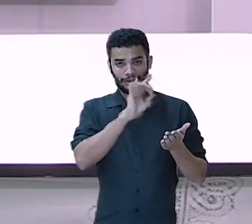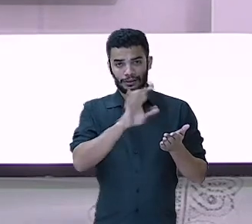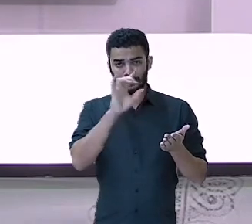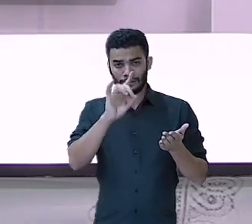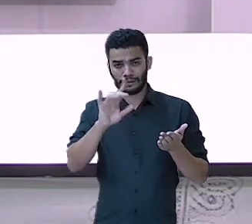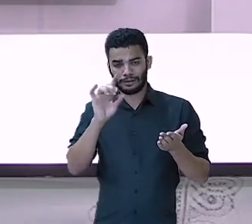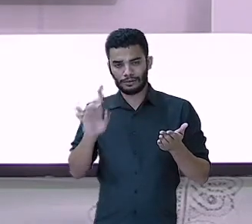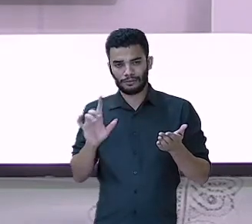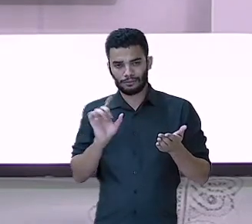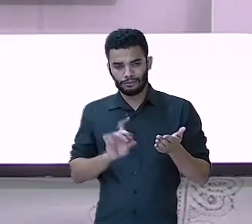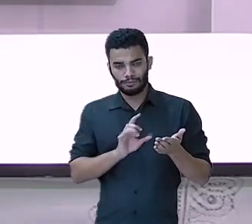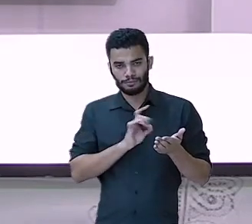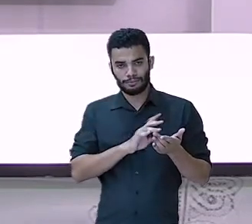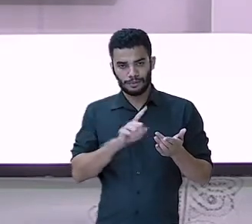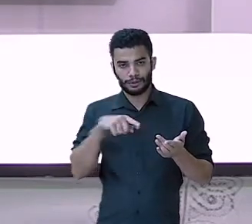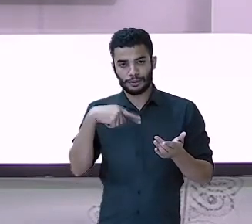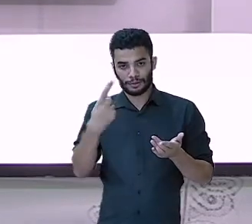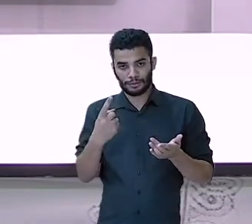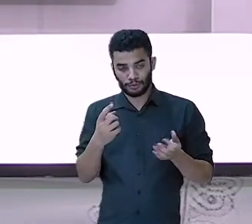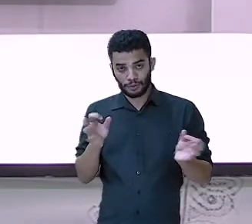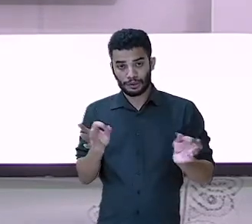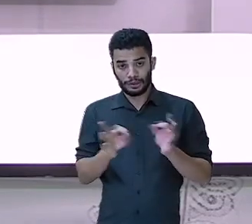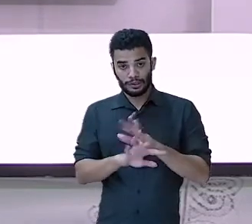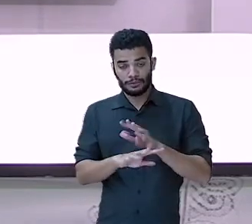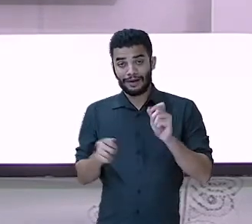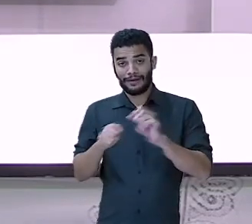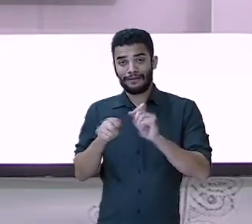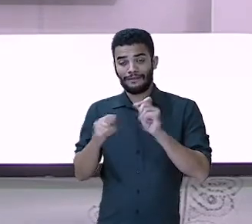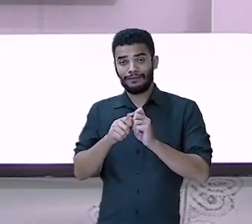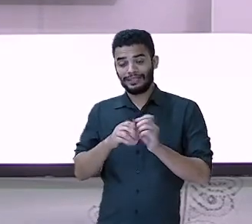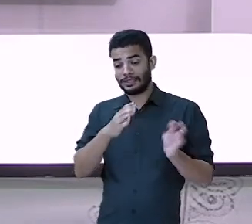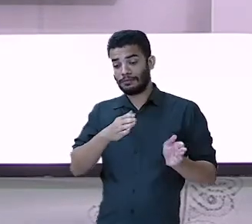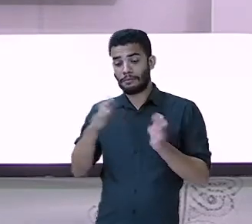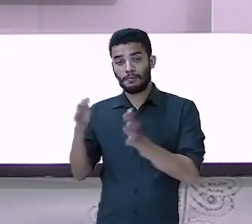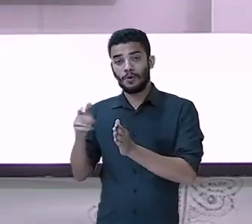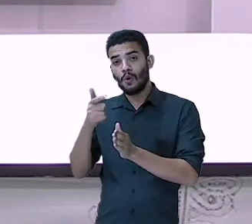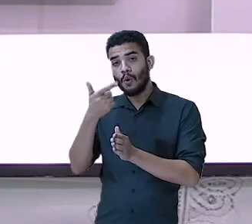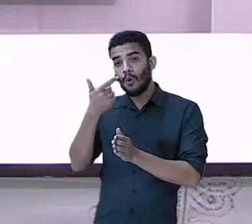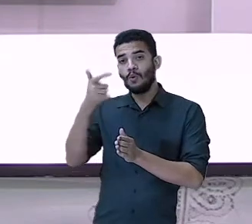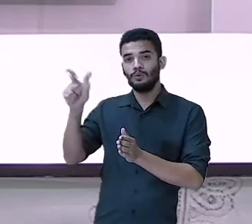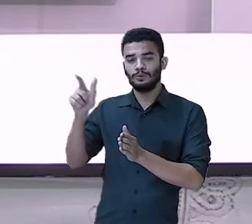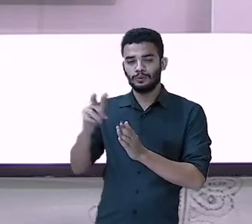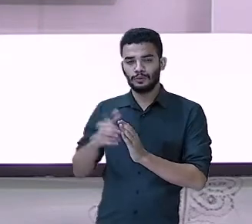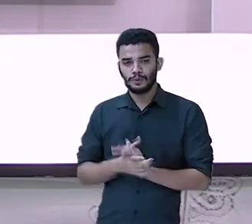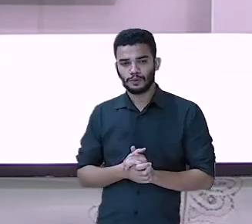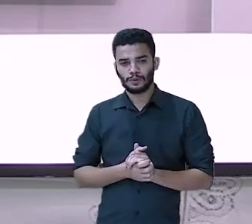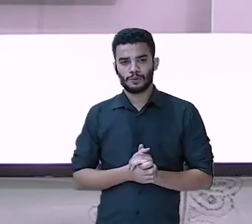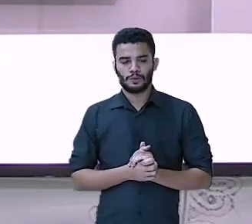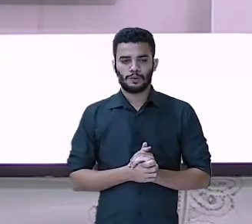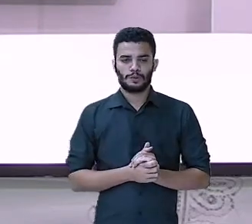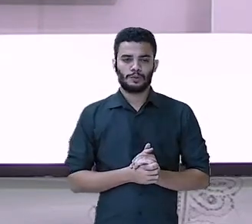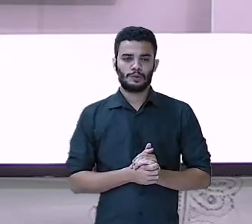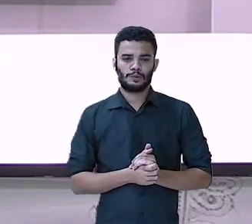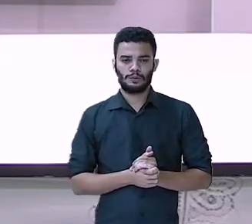finalizar com outra etapa aqui do meu tabuleiro. Prontinho.